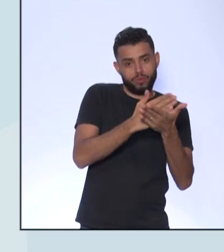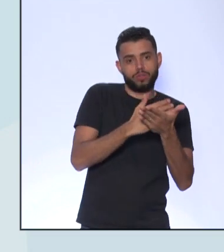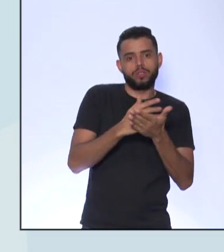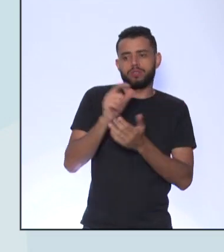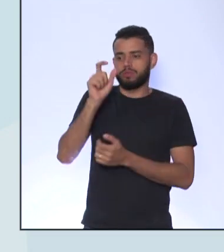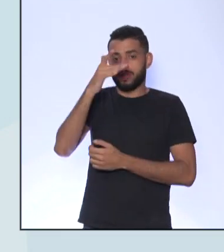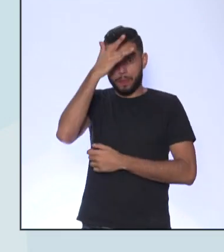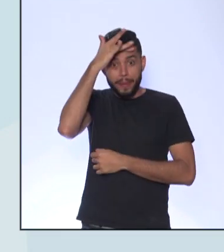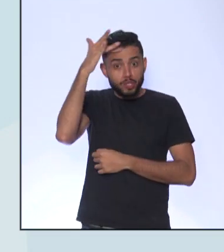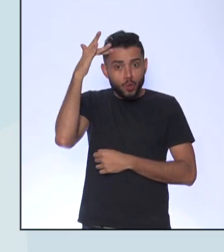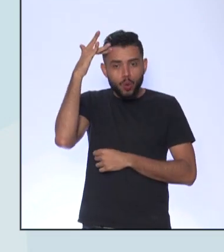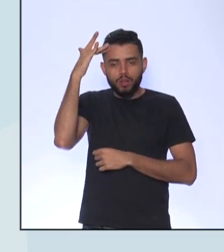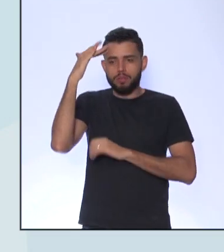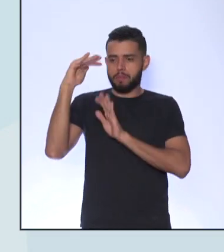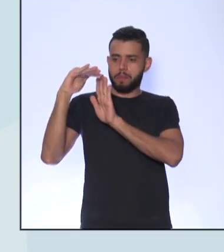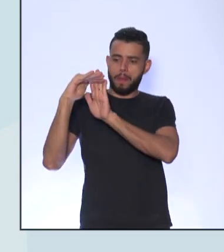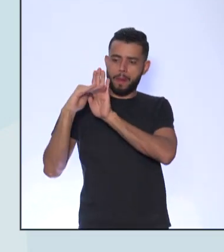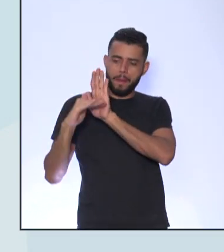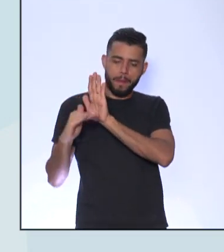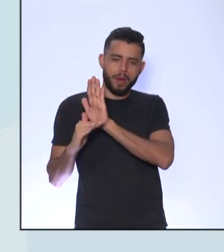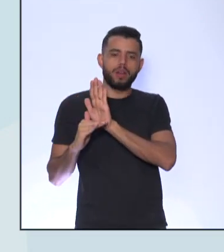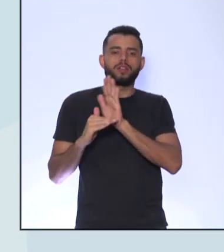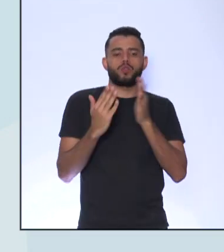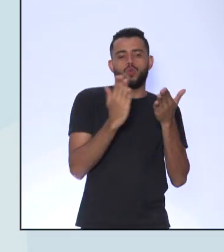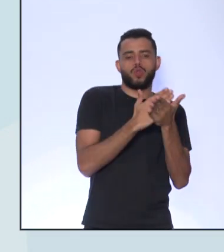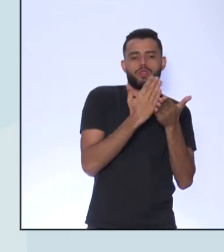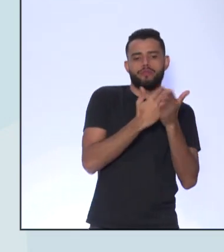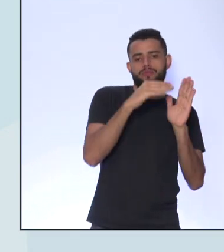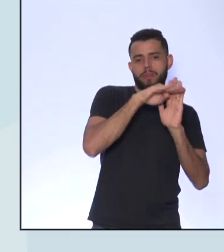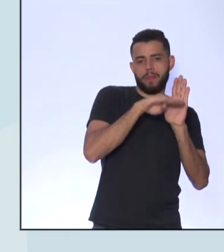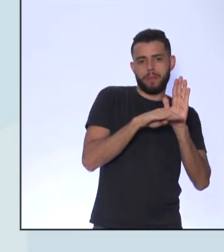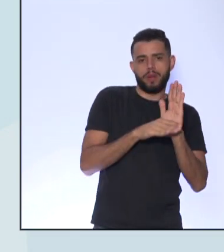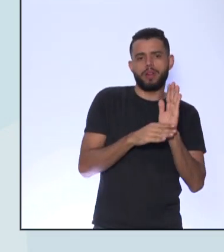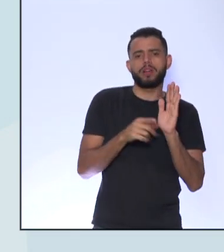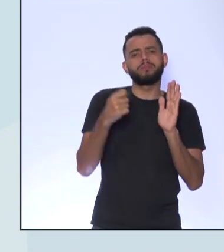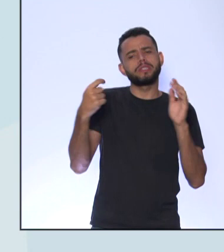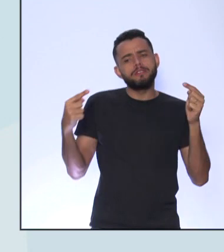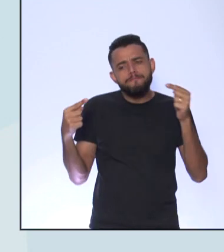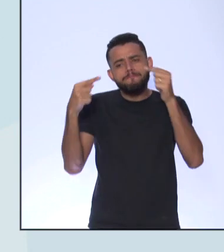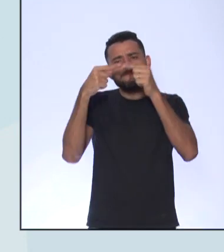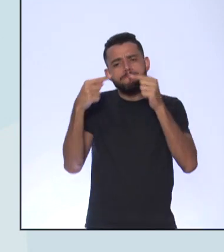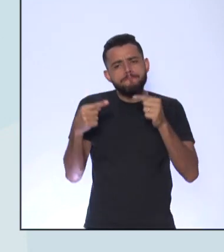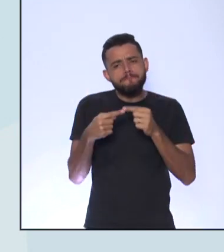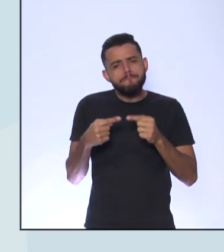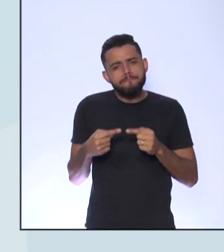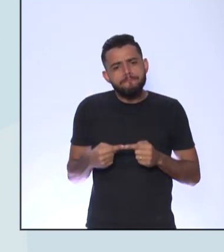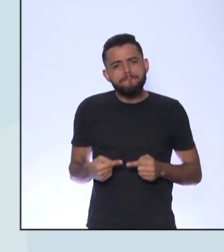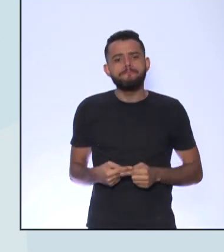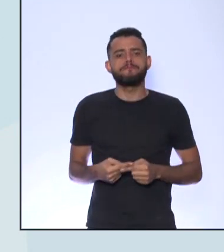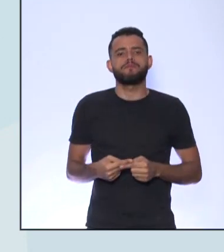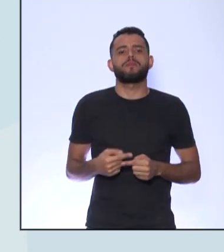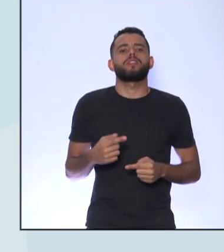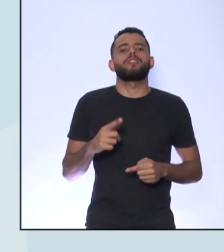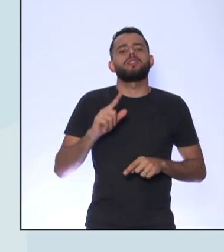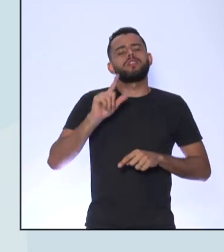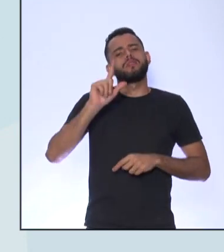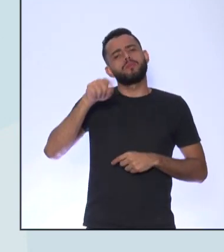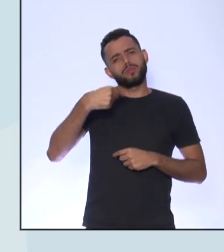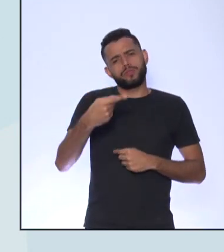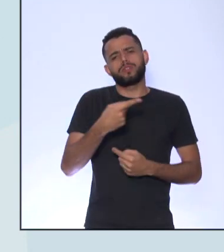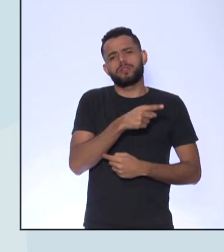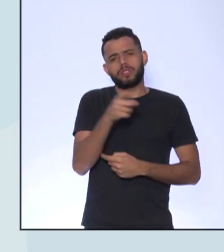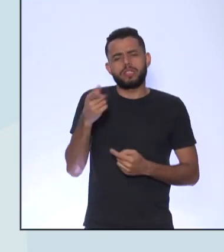A gente queria que Essa atividade está no material de vocês Depois da explicação do professor Do trabalho Da leitura das